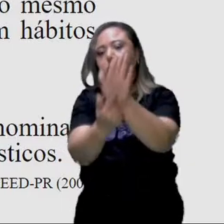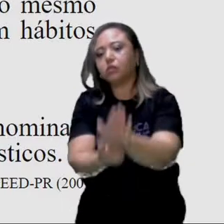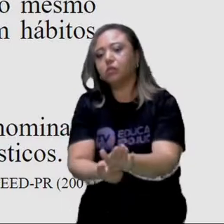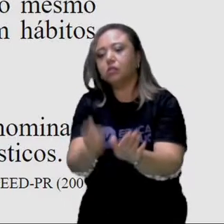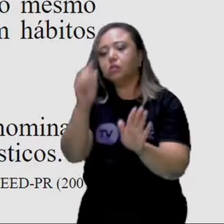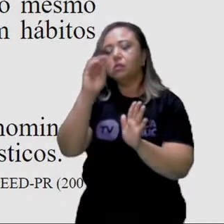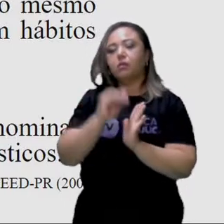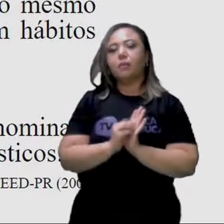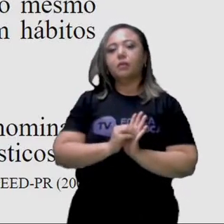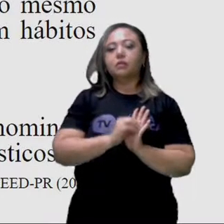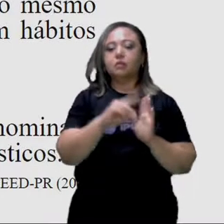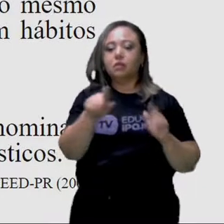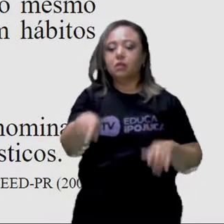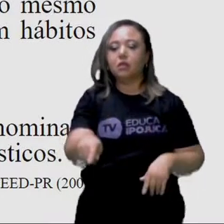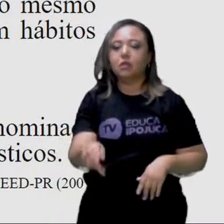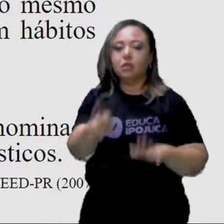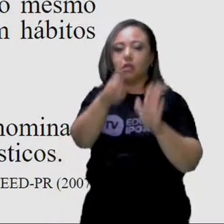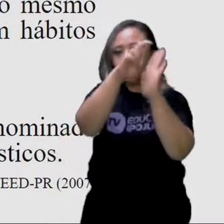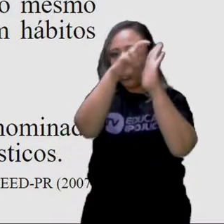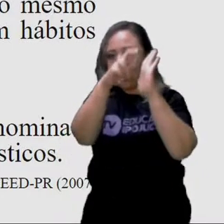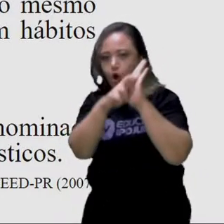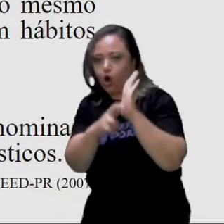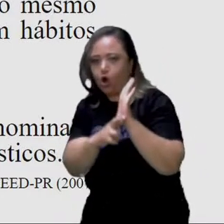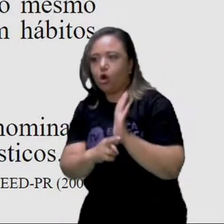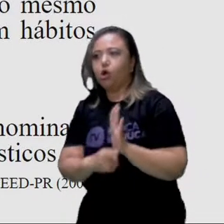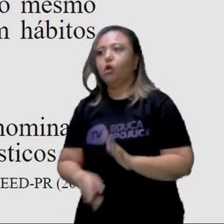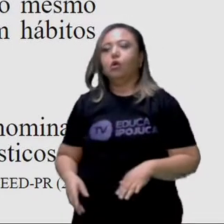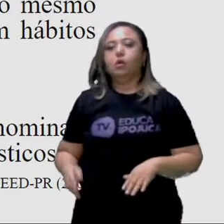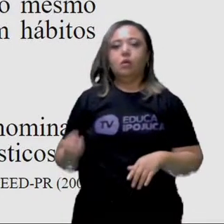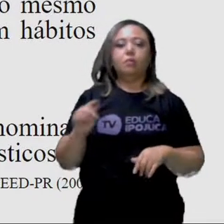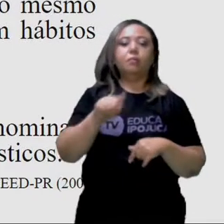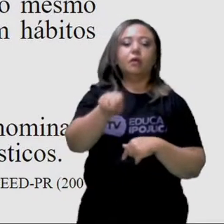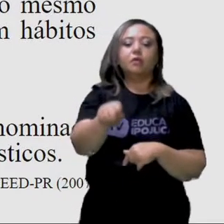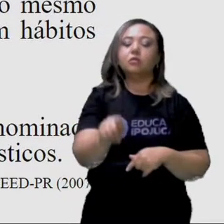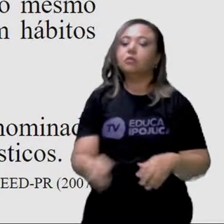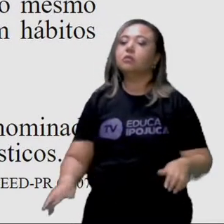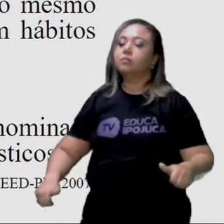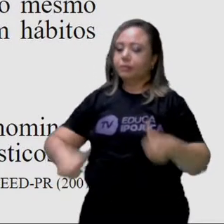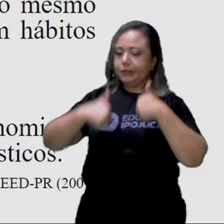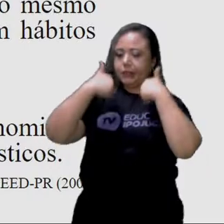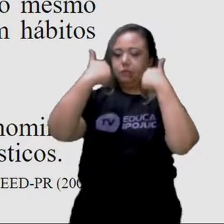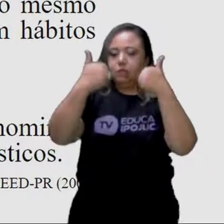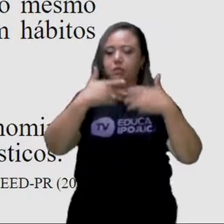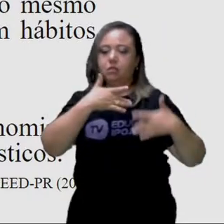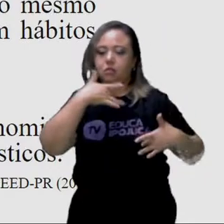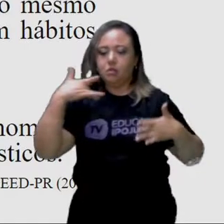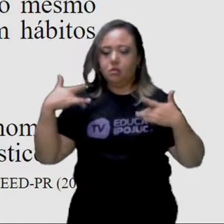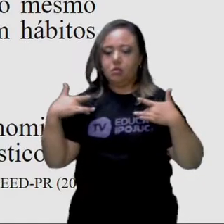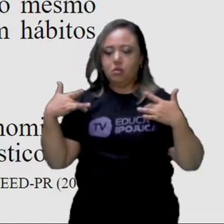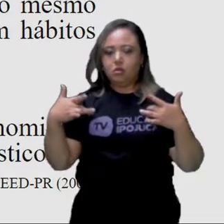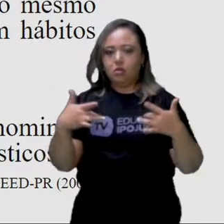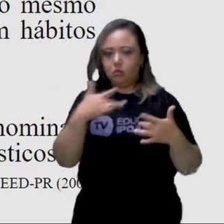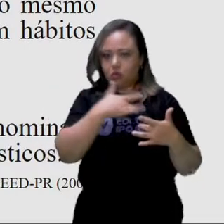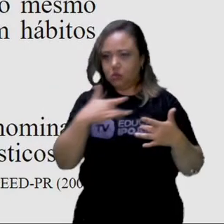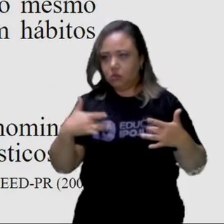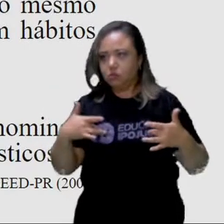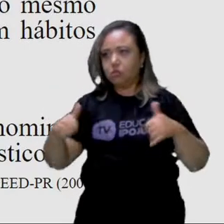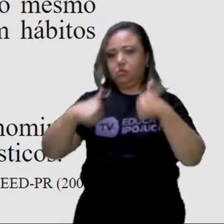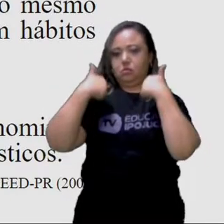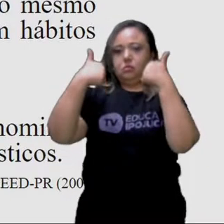valorizavam-se normas e costumes que contribuíam para a promoção de hábitos saudáveis, para que o trabalhador